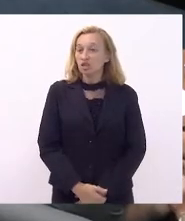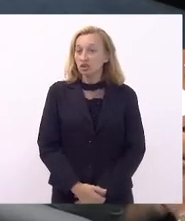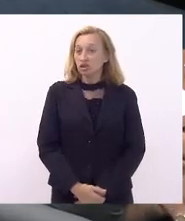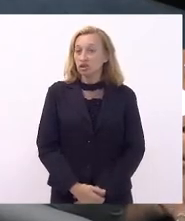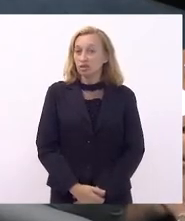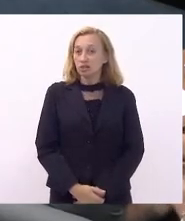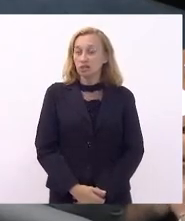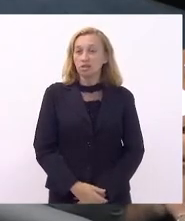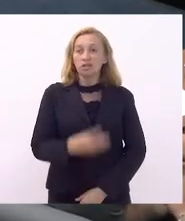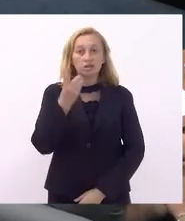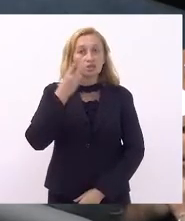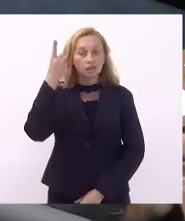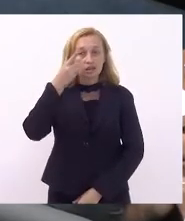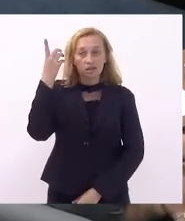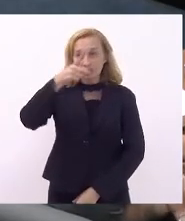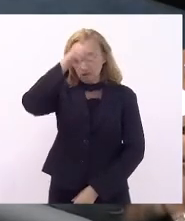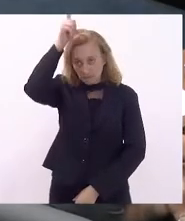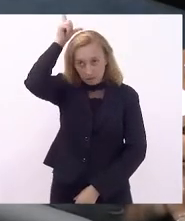Deputado Luiz,